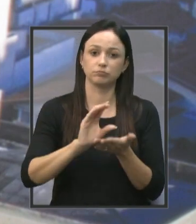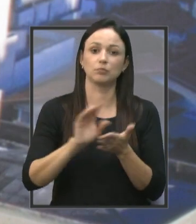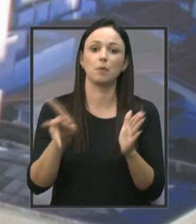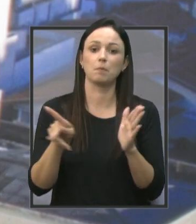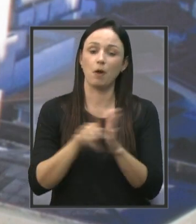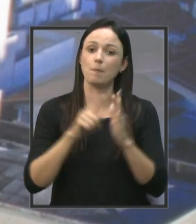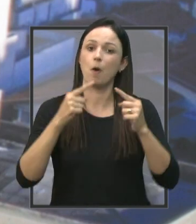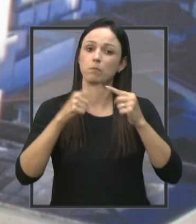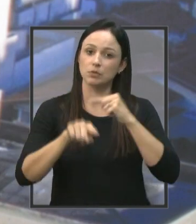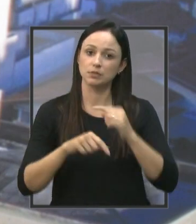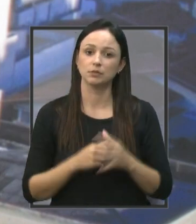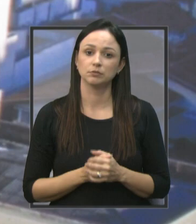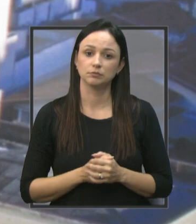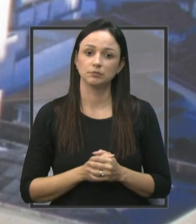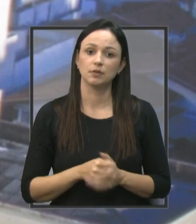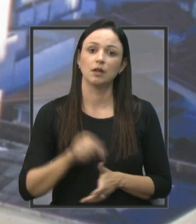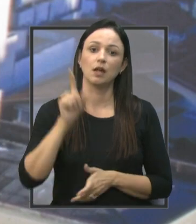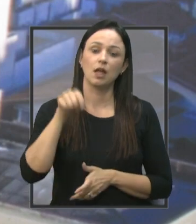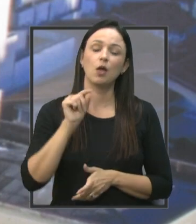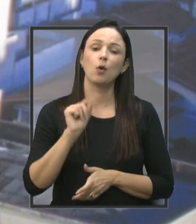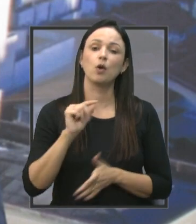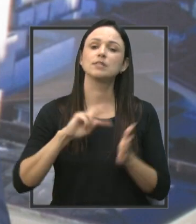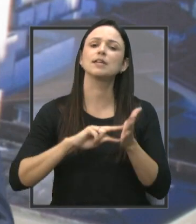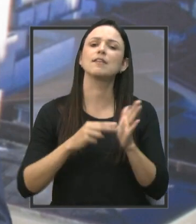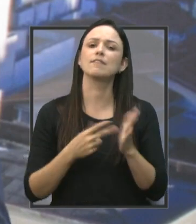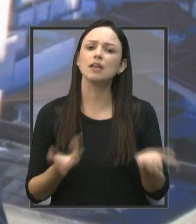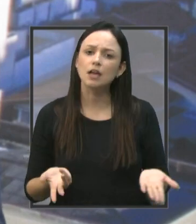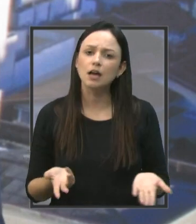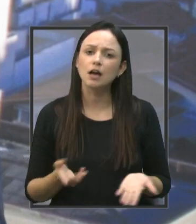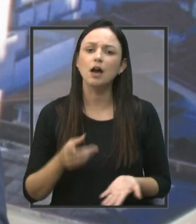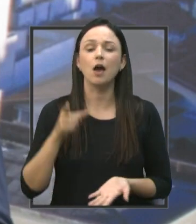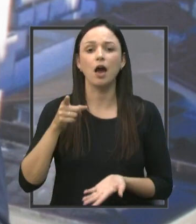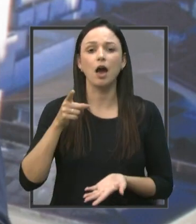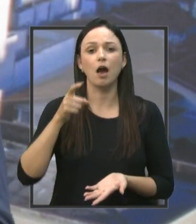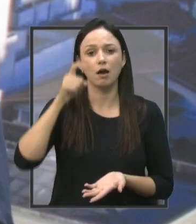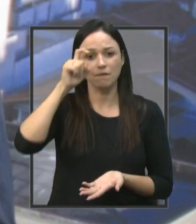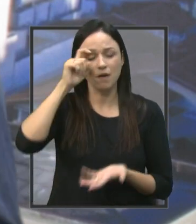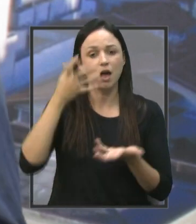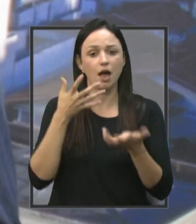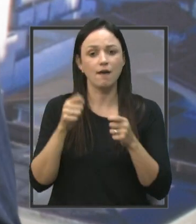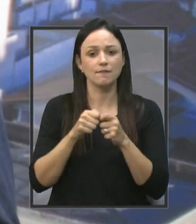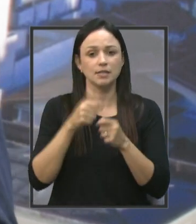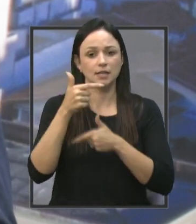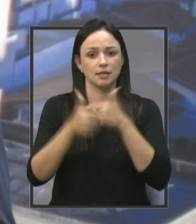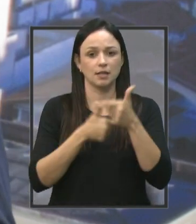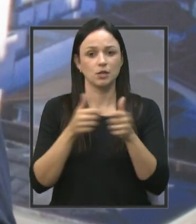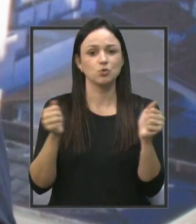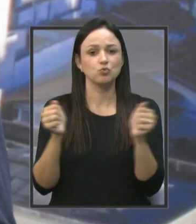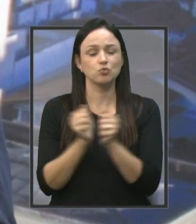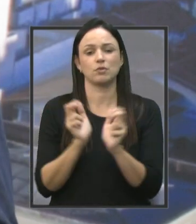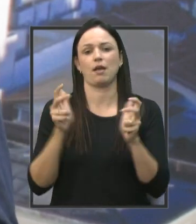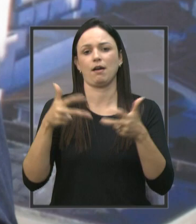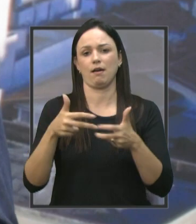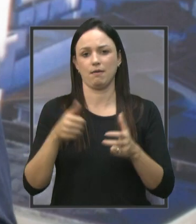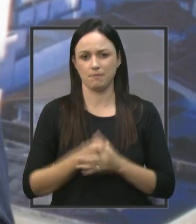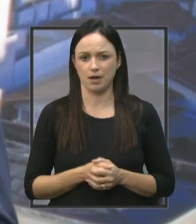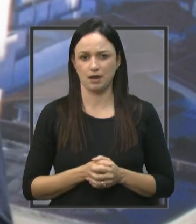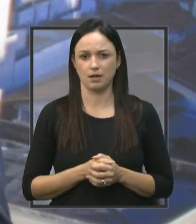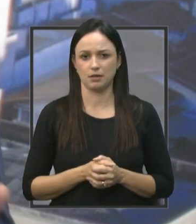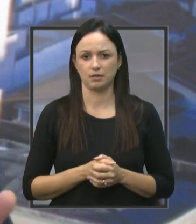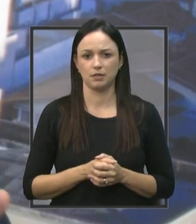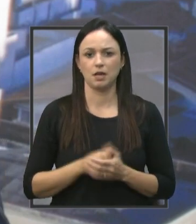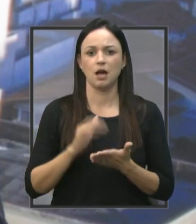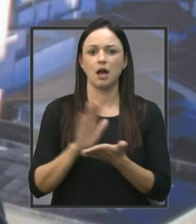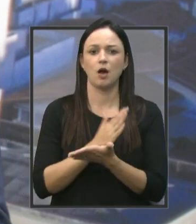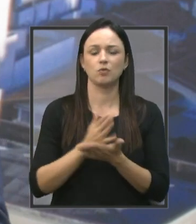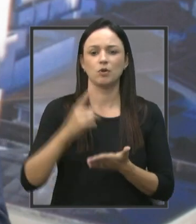oposição. Isso significa o quê? Que ele quer fazer um trabalho em conjunto com a Câmara Municipal de Jaú. Alguns